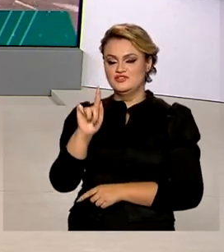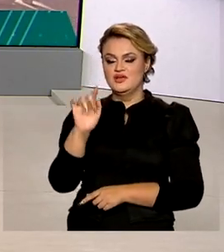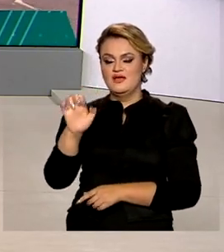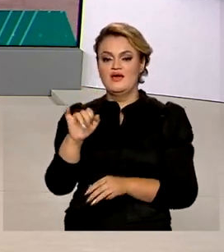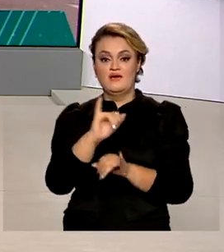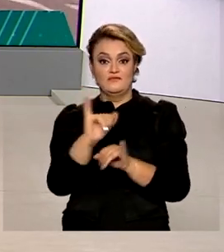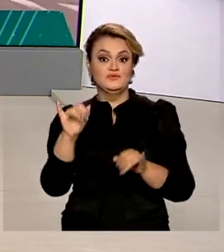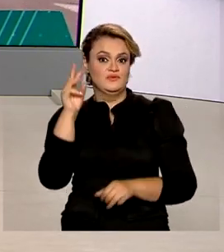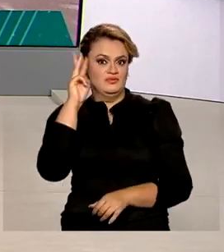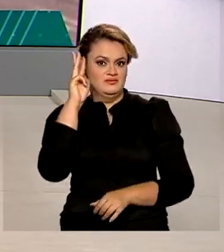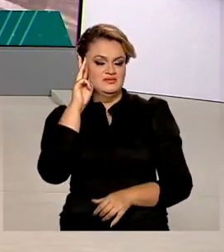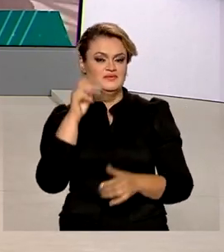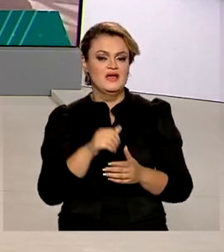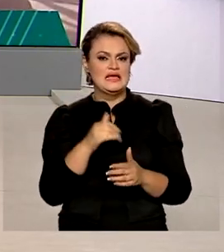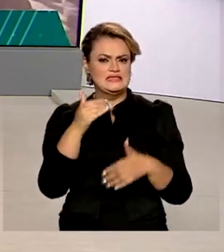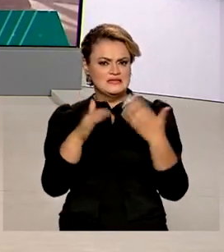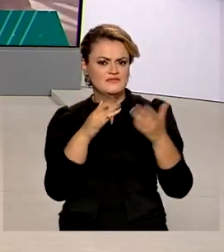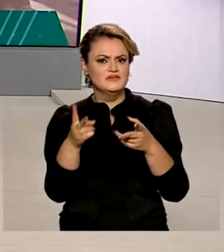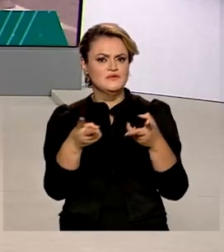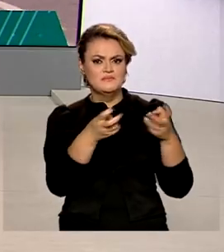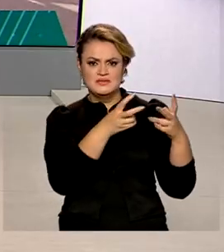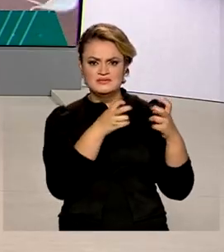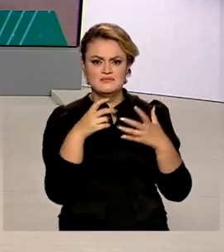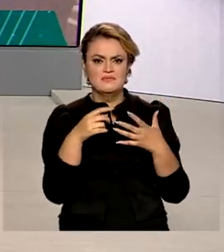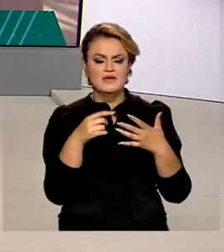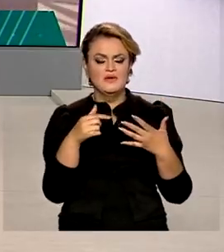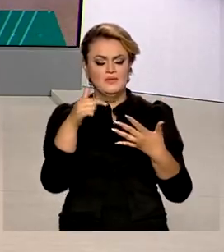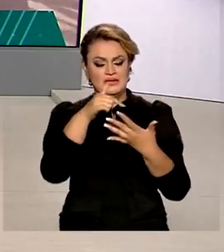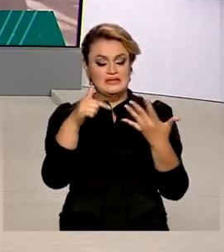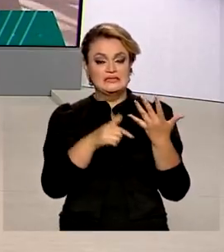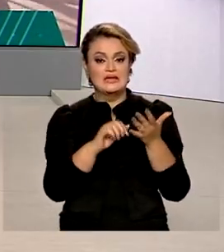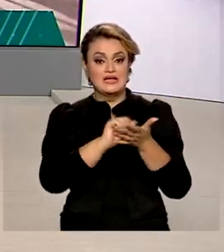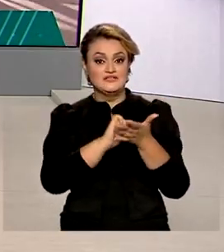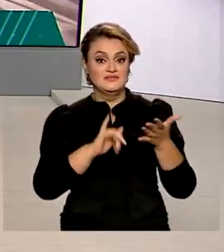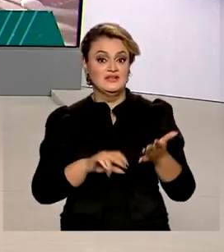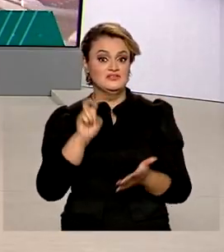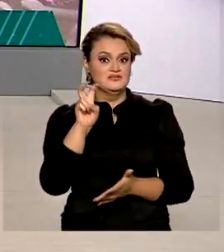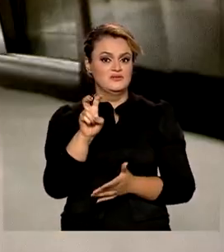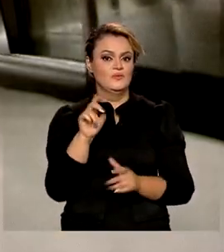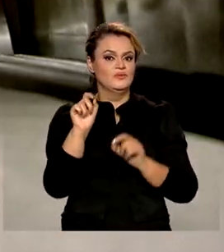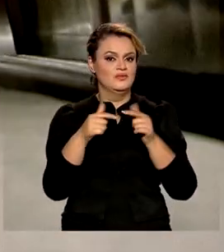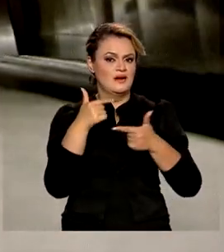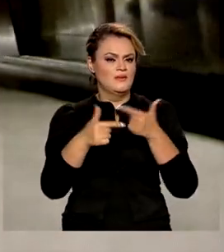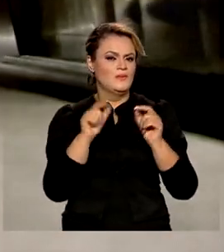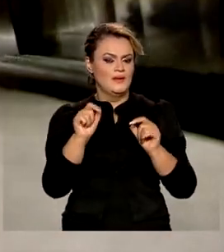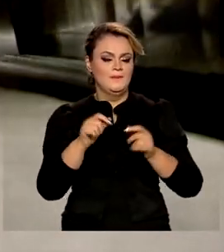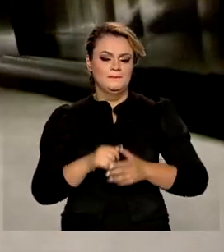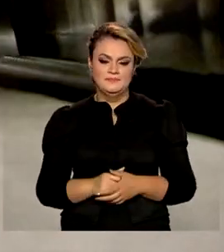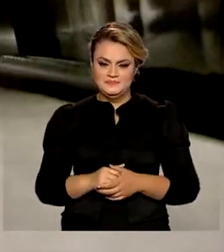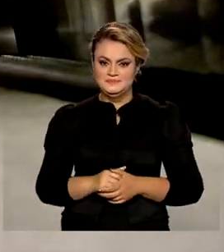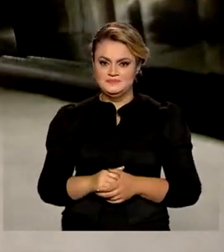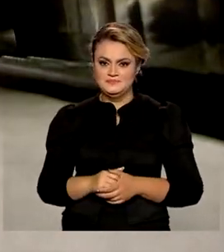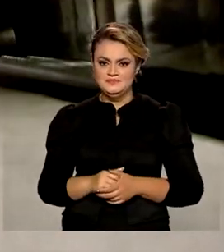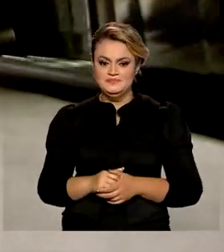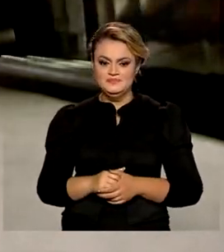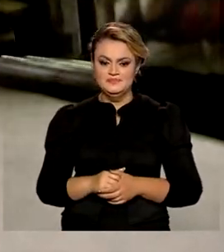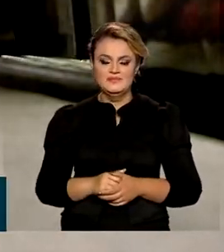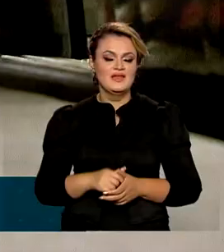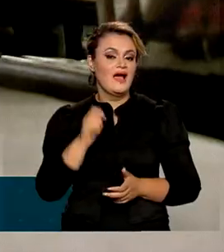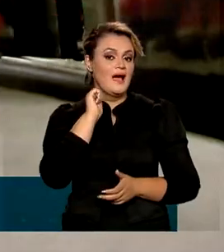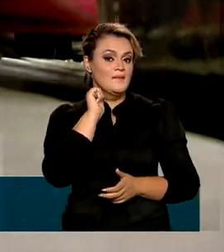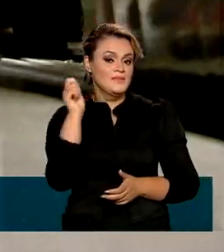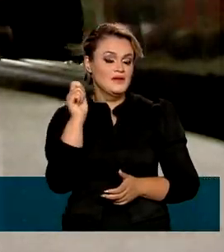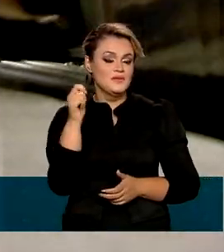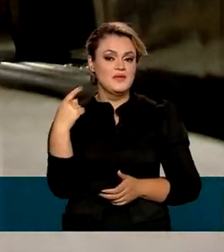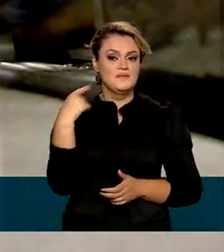-feira. O avanço foi verificado nas cinco atividades pesquisadas. A diferença entre abril e